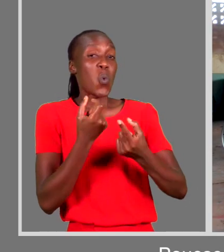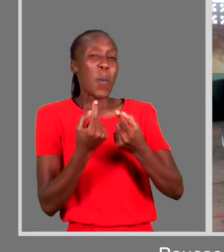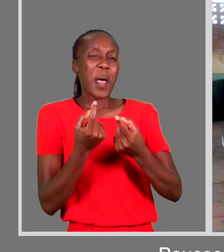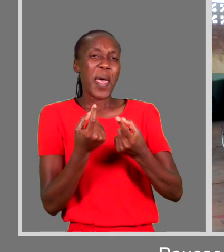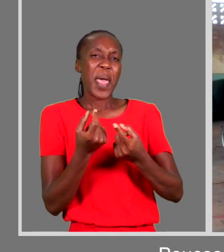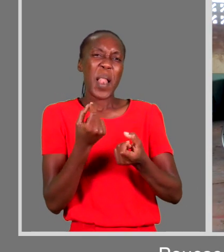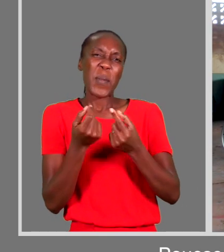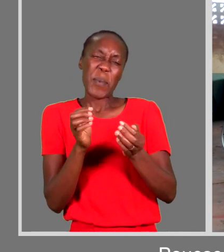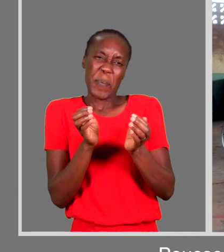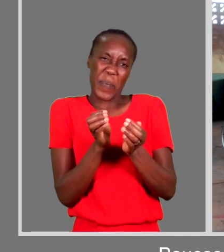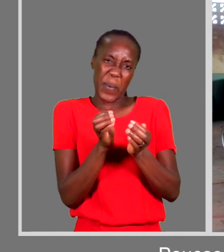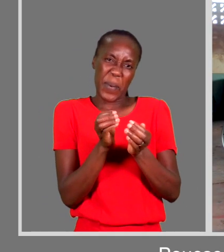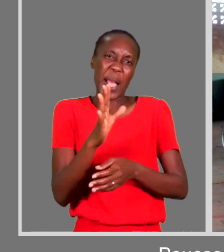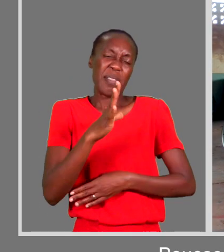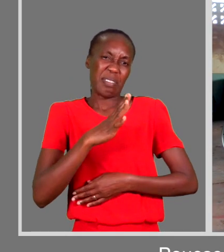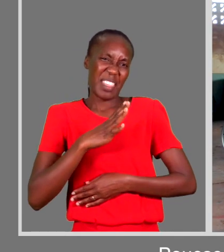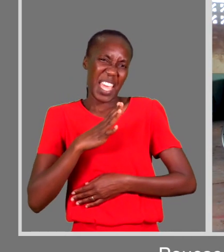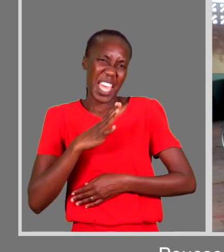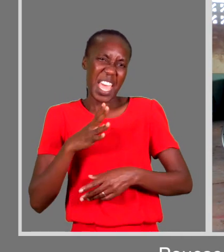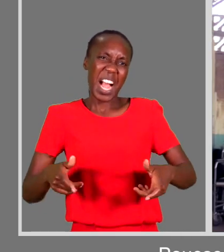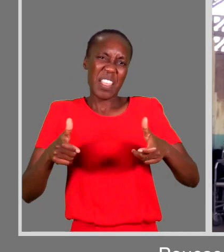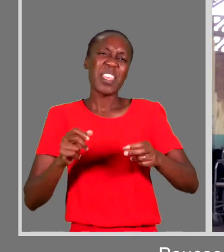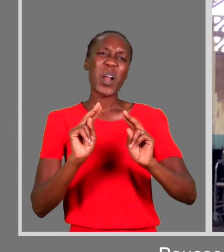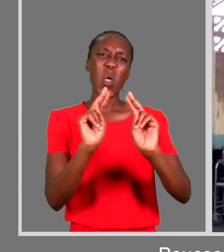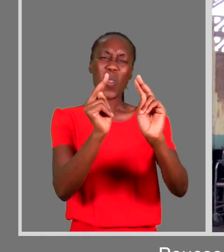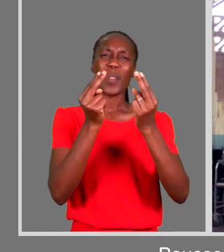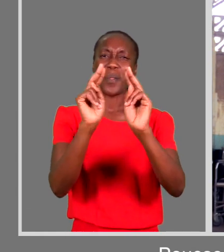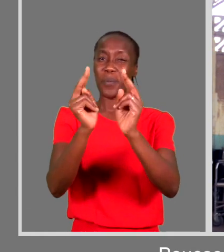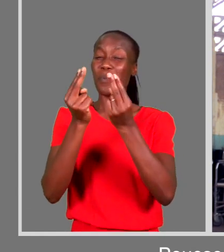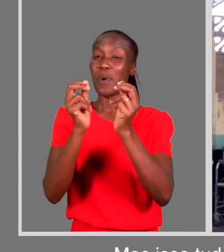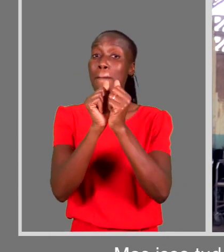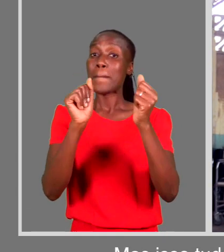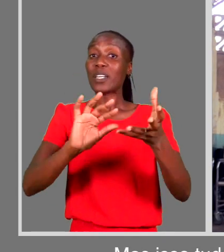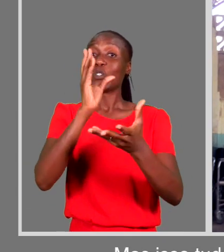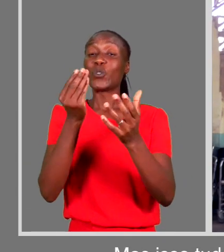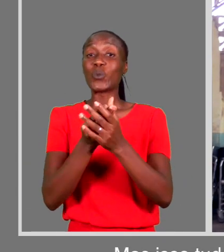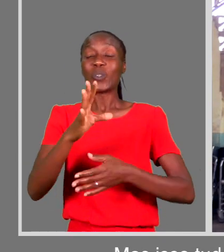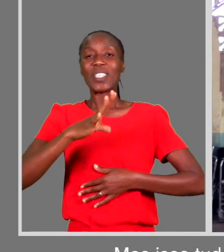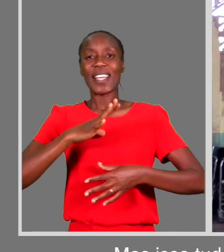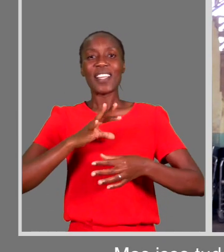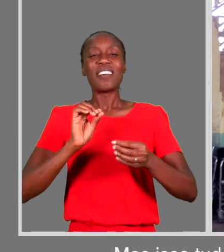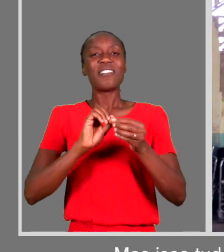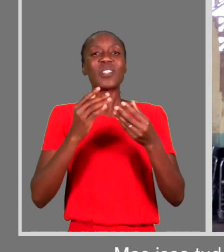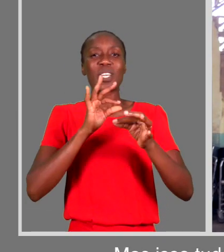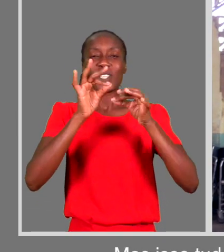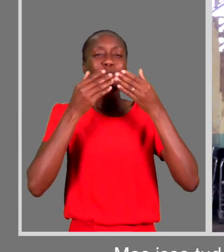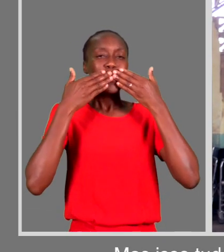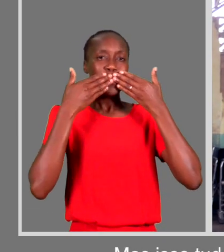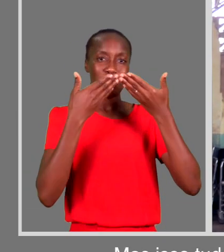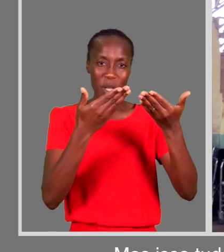E algumas, poucas delas, têm vindo novas. Mas isso tudo é